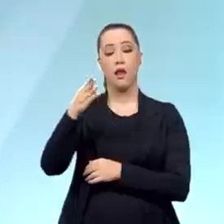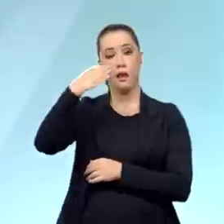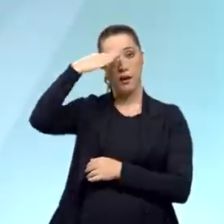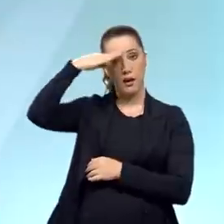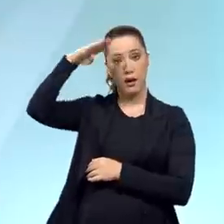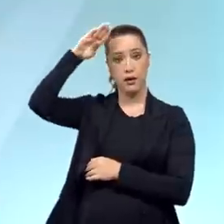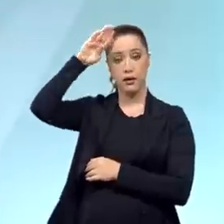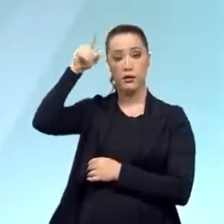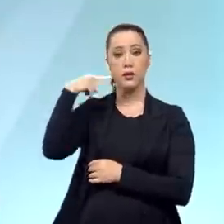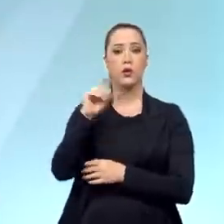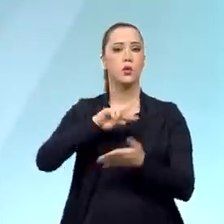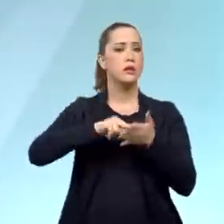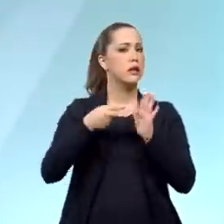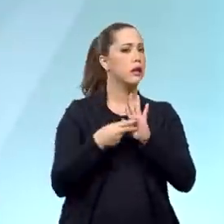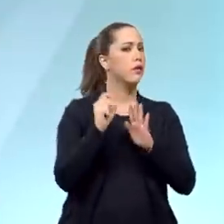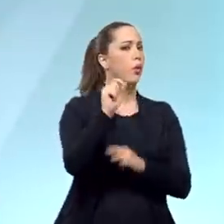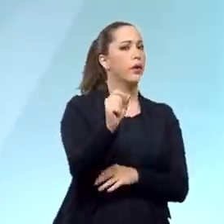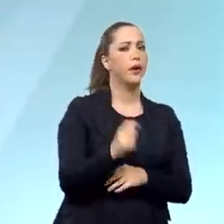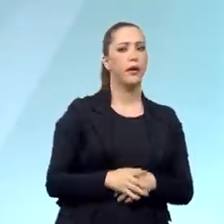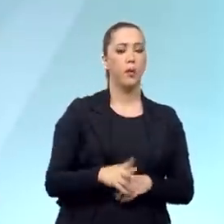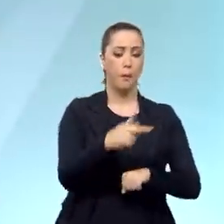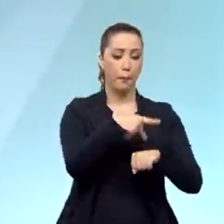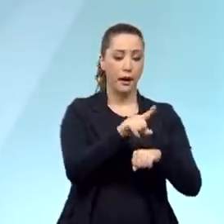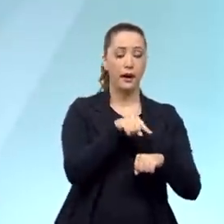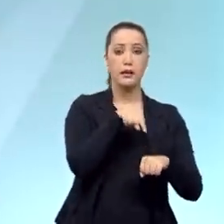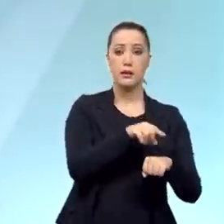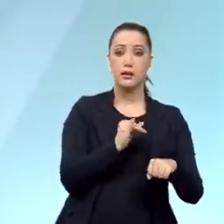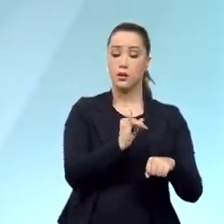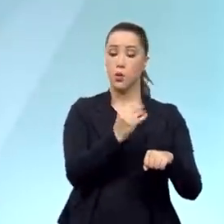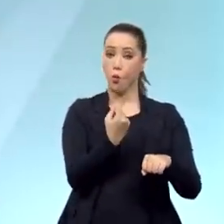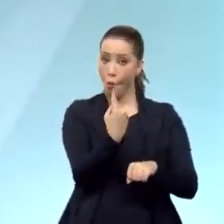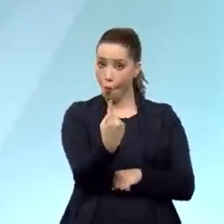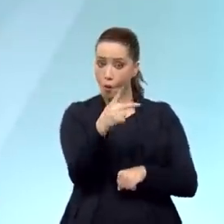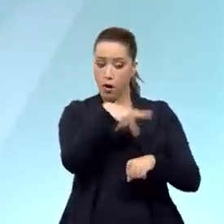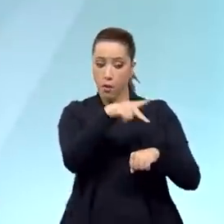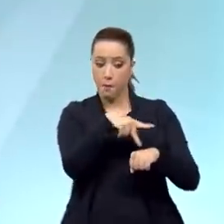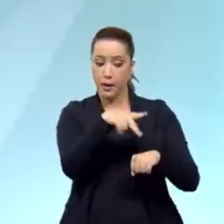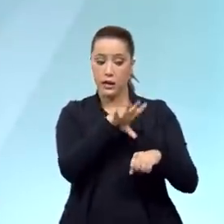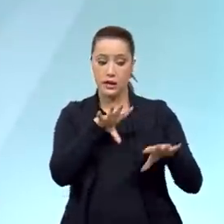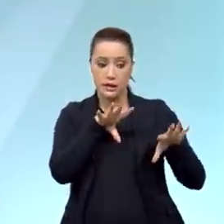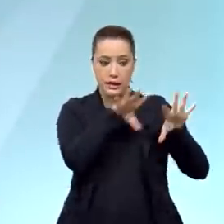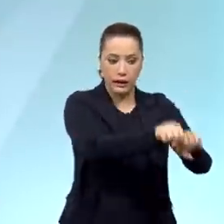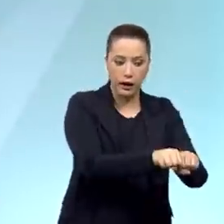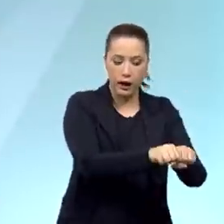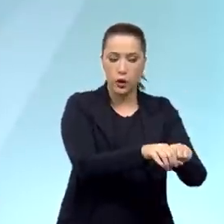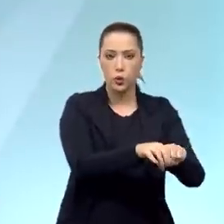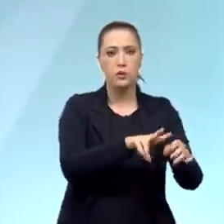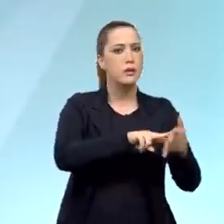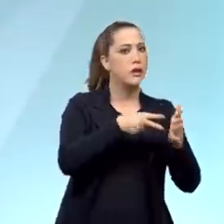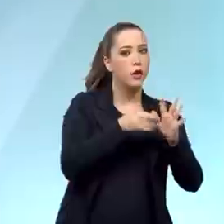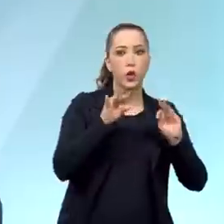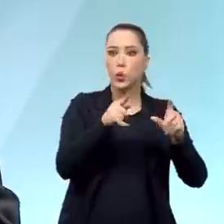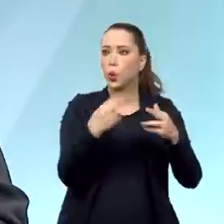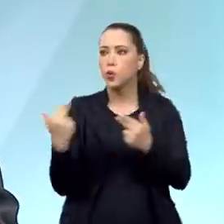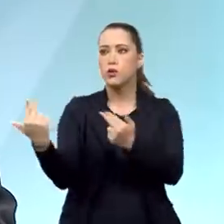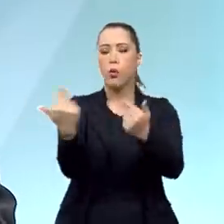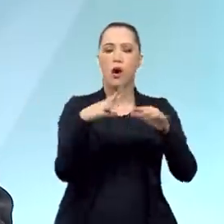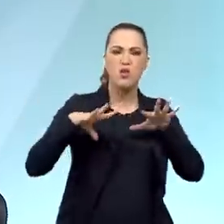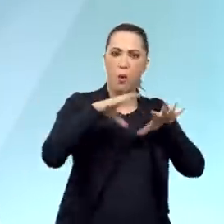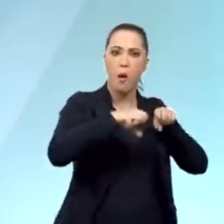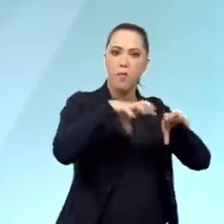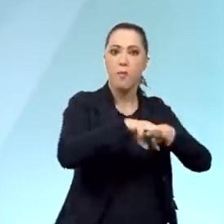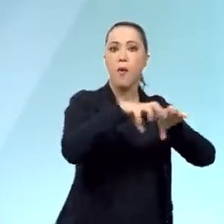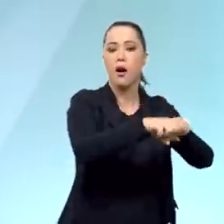significava, dos estados, significava que se um estado fosse atacado, seria considerado que todos tivessem sido atacados.